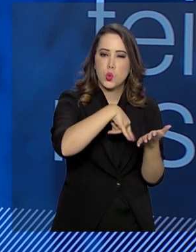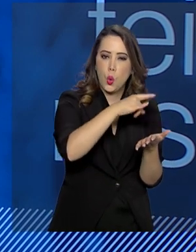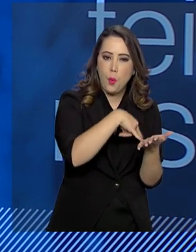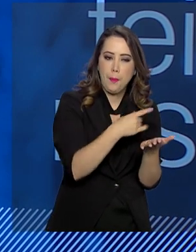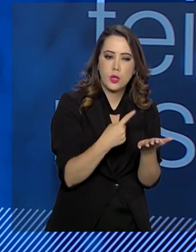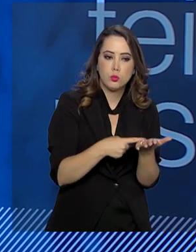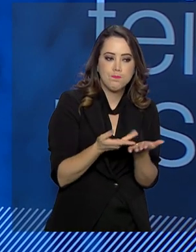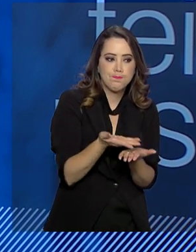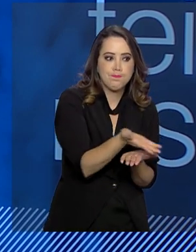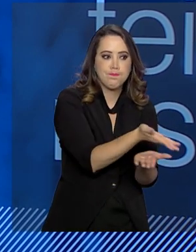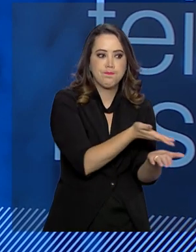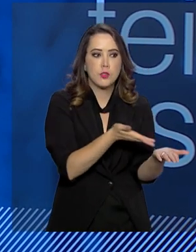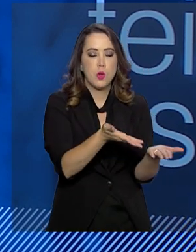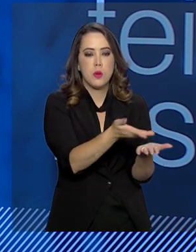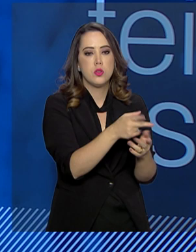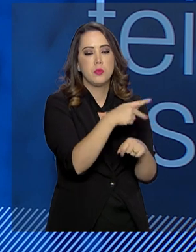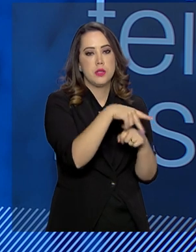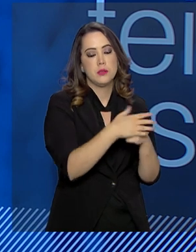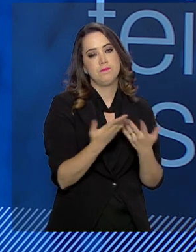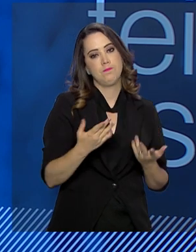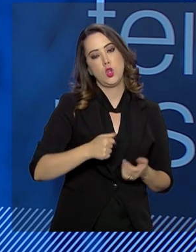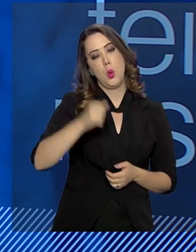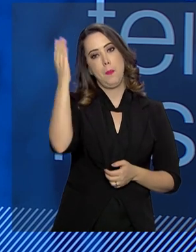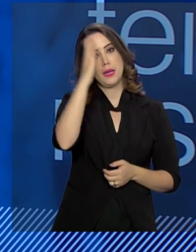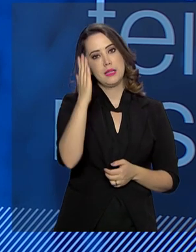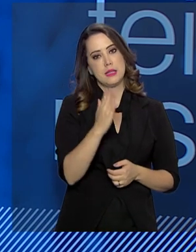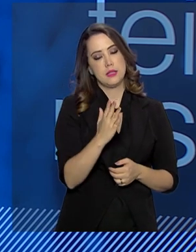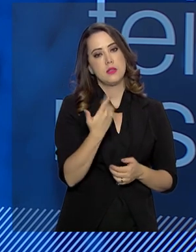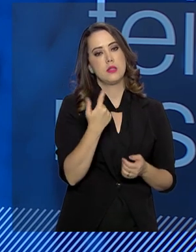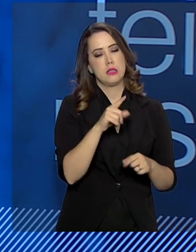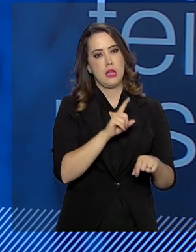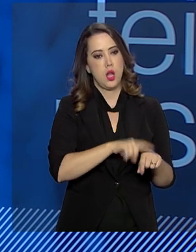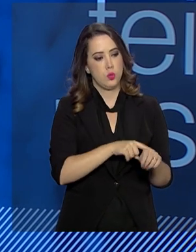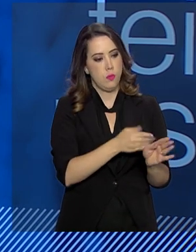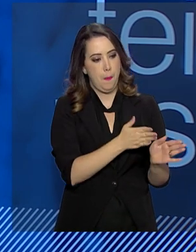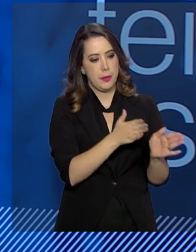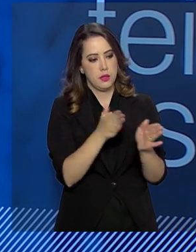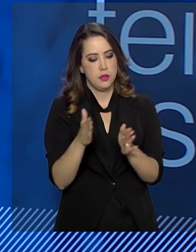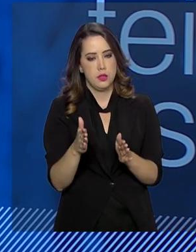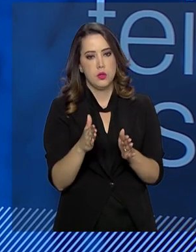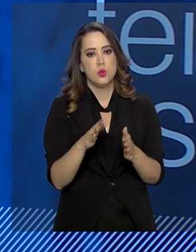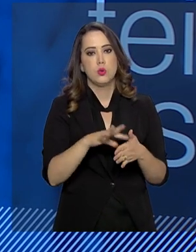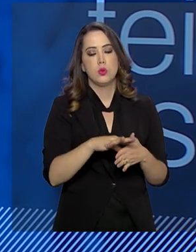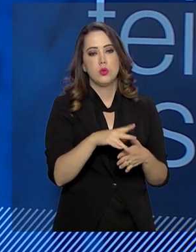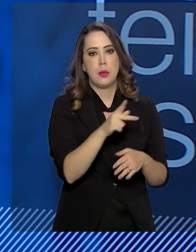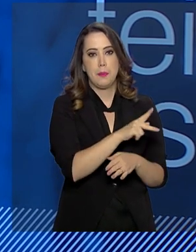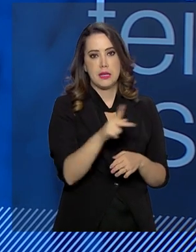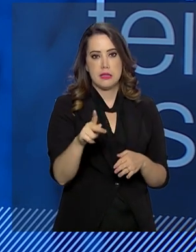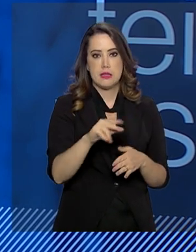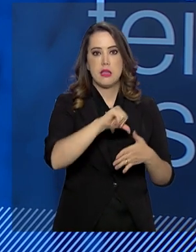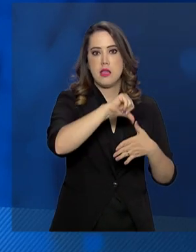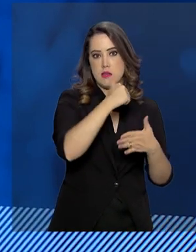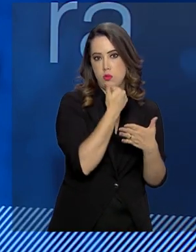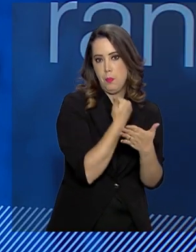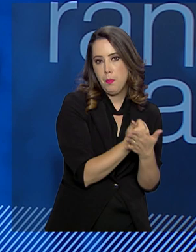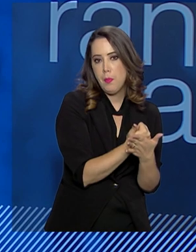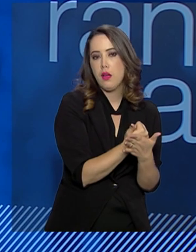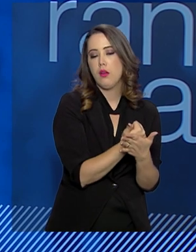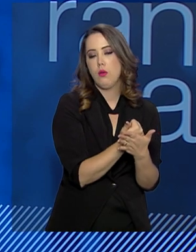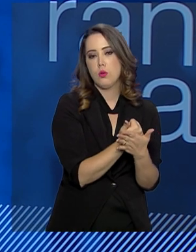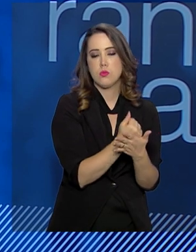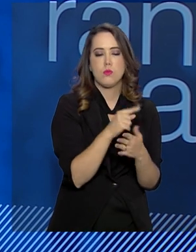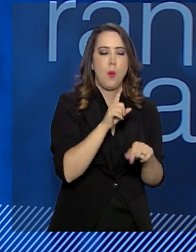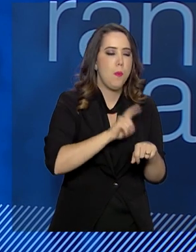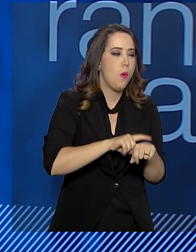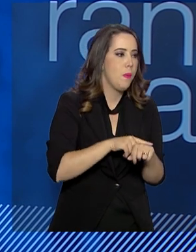cooperação. E lembrando que o Brasil ocupa a presidência pro-têmporo do Mercosul. Então, é um momento ideal